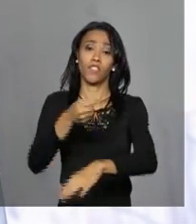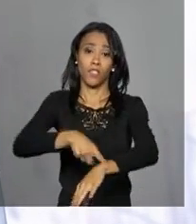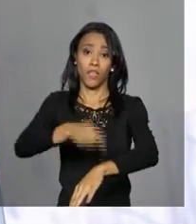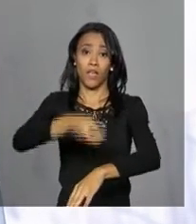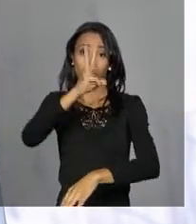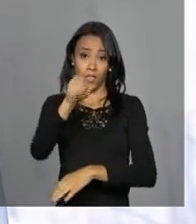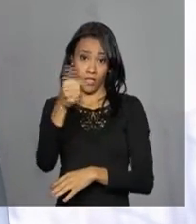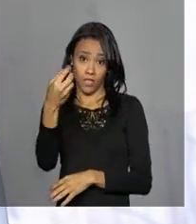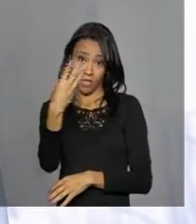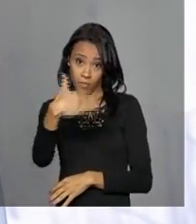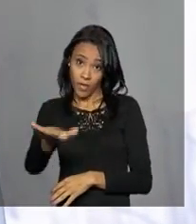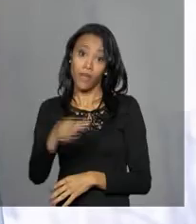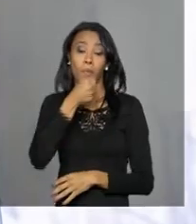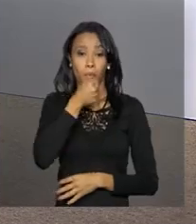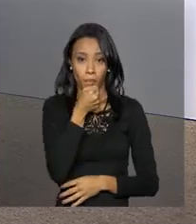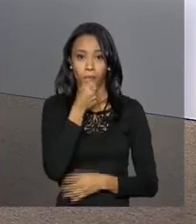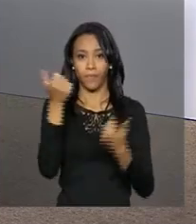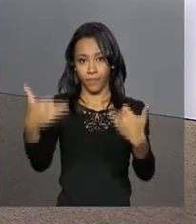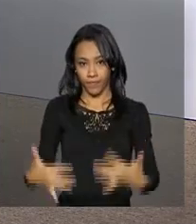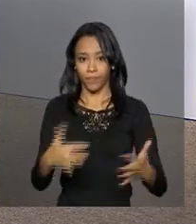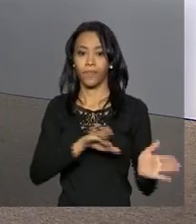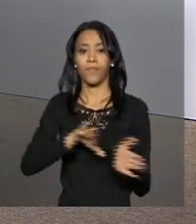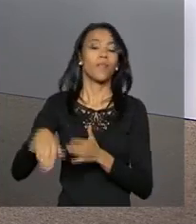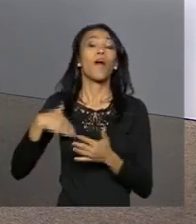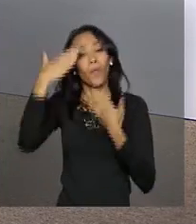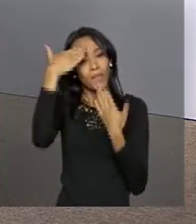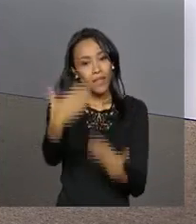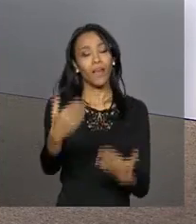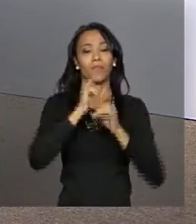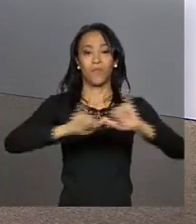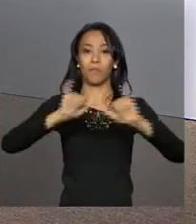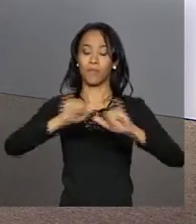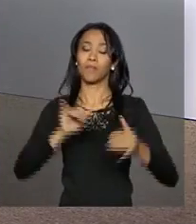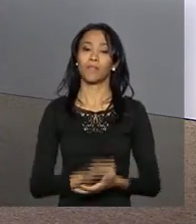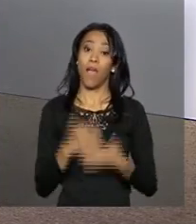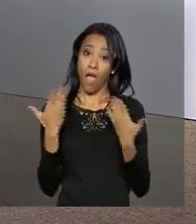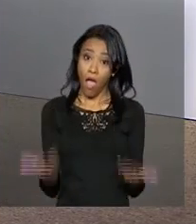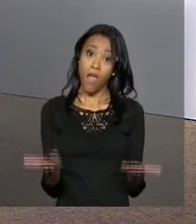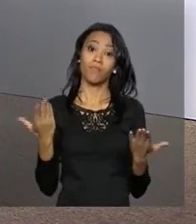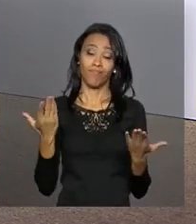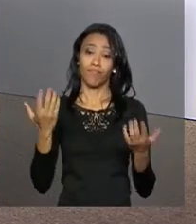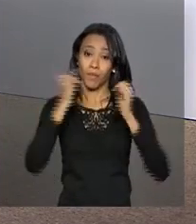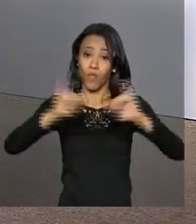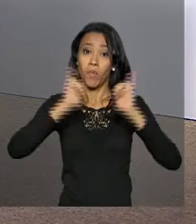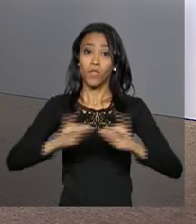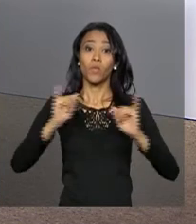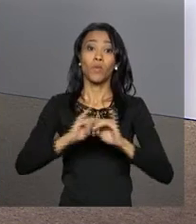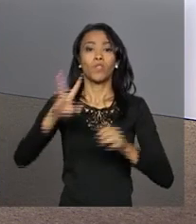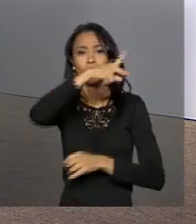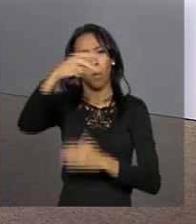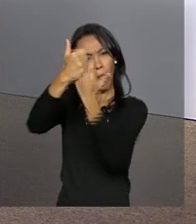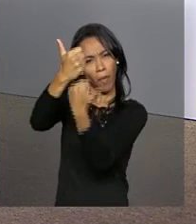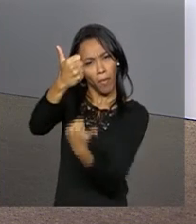Ministério do Planejamento. Aline? Paola de Hort, com informações ao vivo. Obrigada, Paola. Estas foram as informações do Executivo Federal